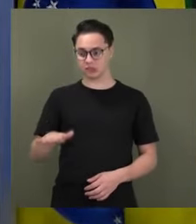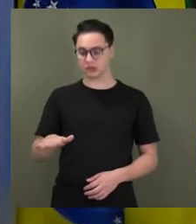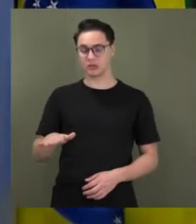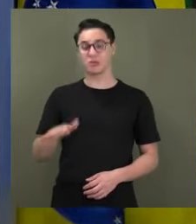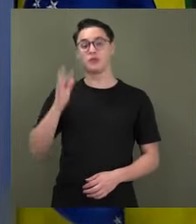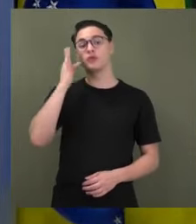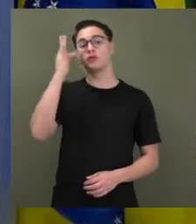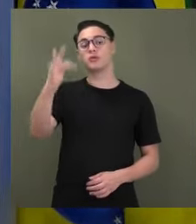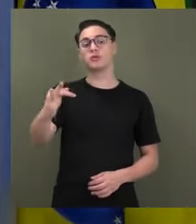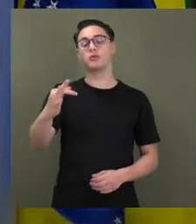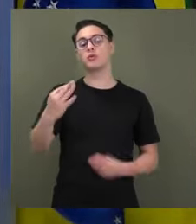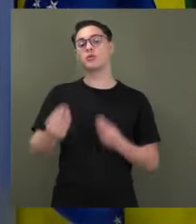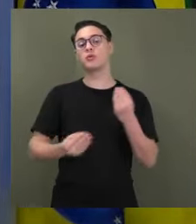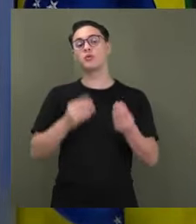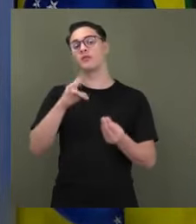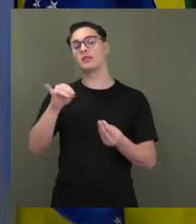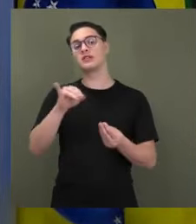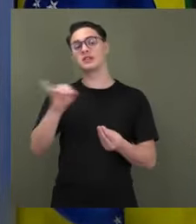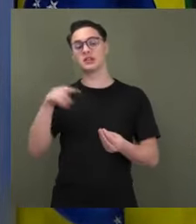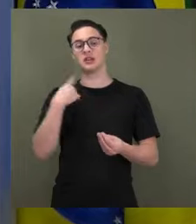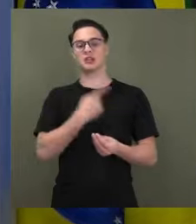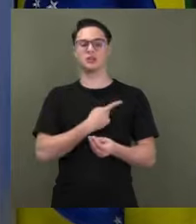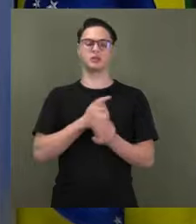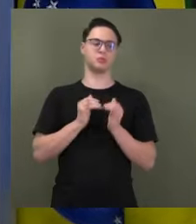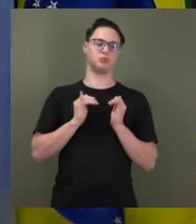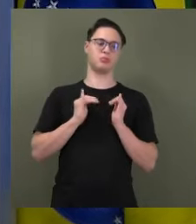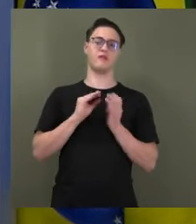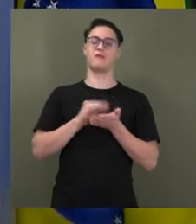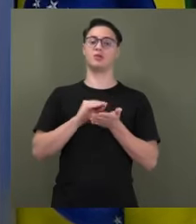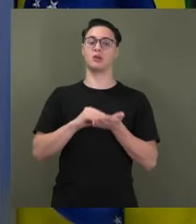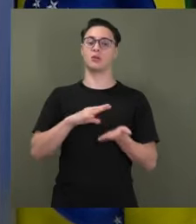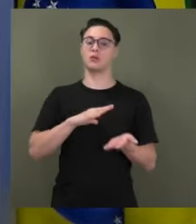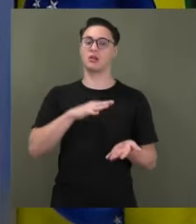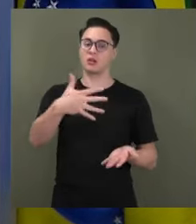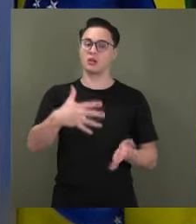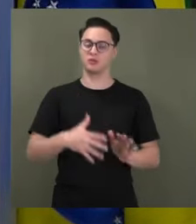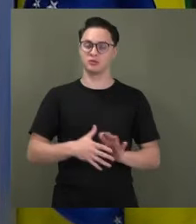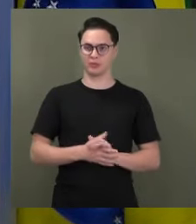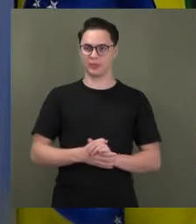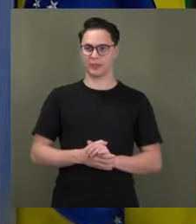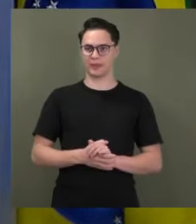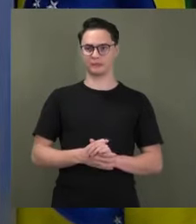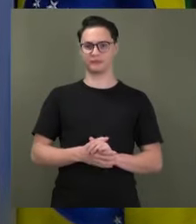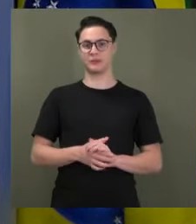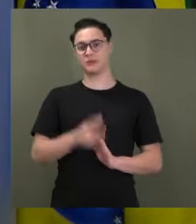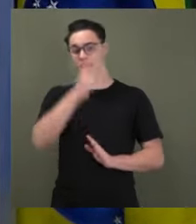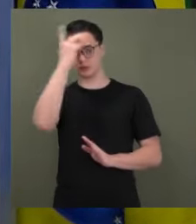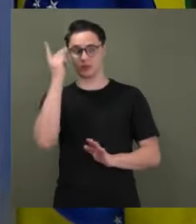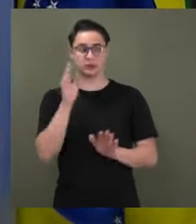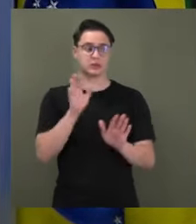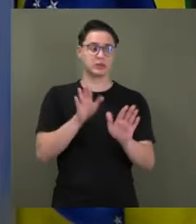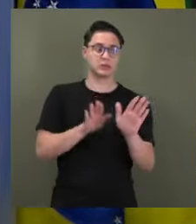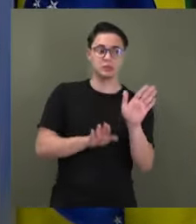gerações se a gente não agir com coragem, com coragem, aqui, é cheio de dedo, cheio de medo,